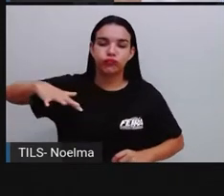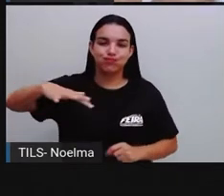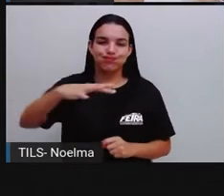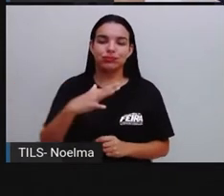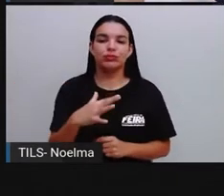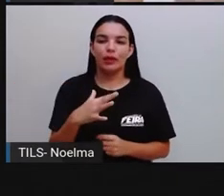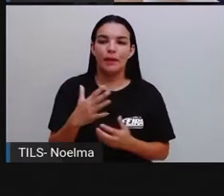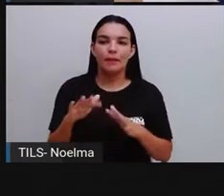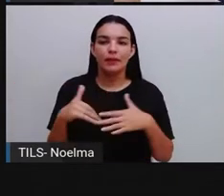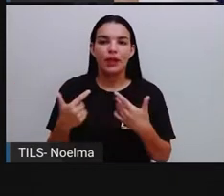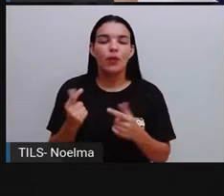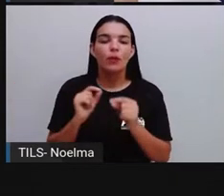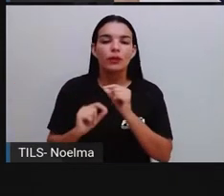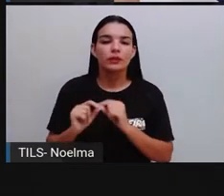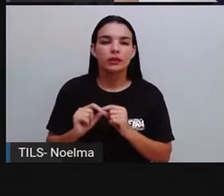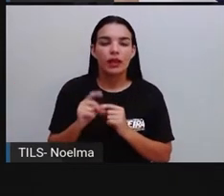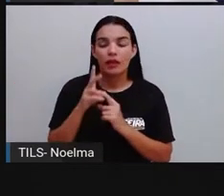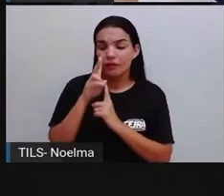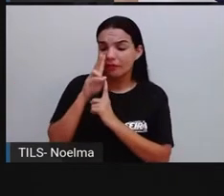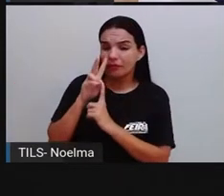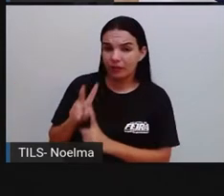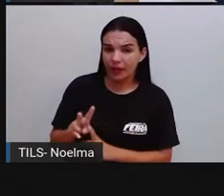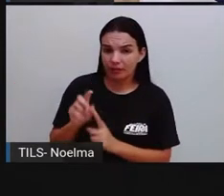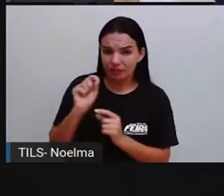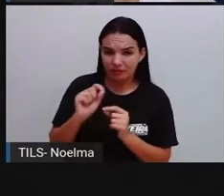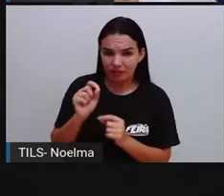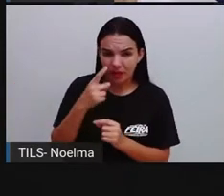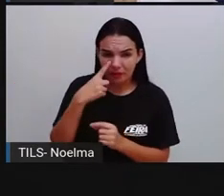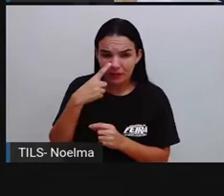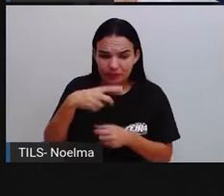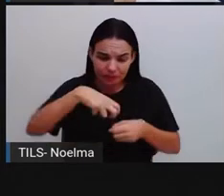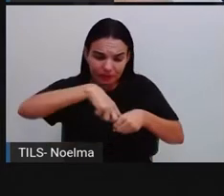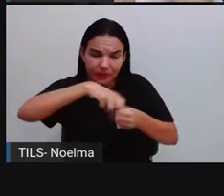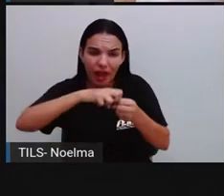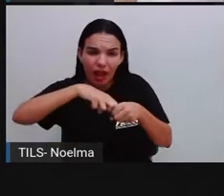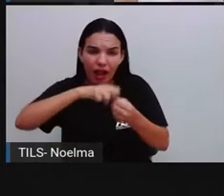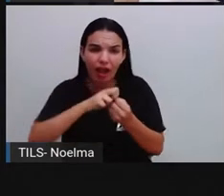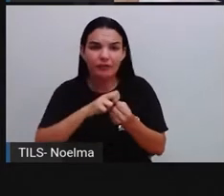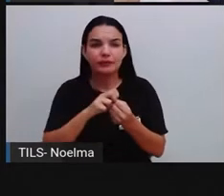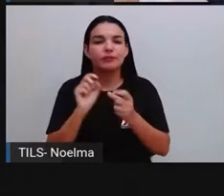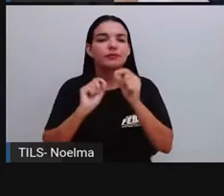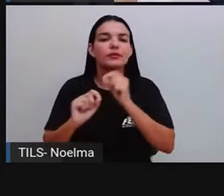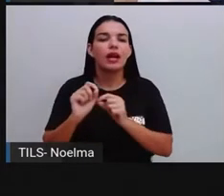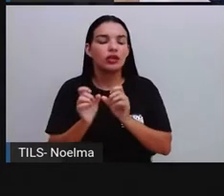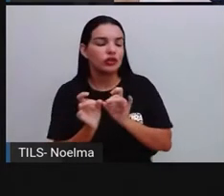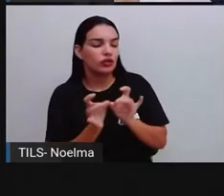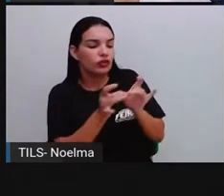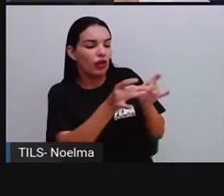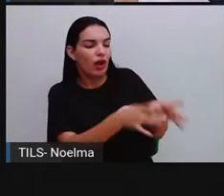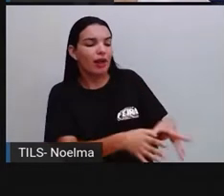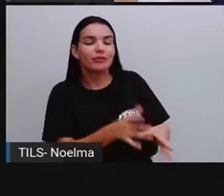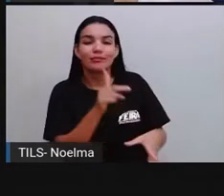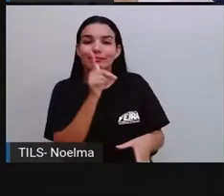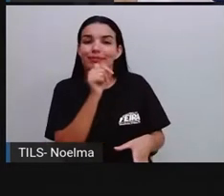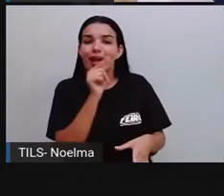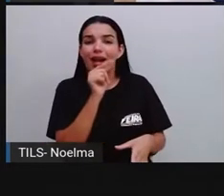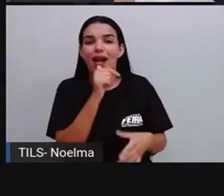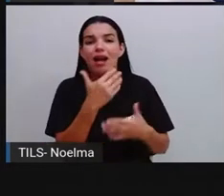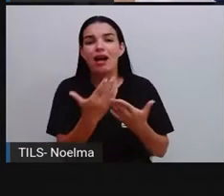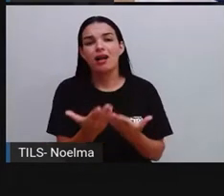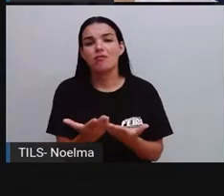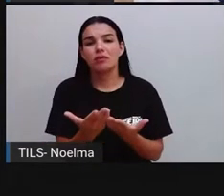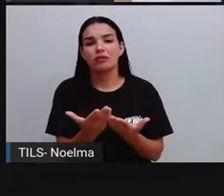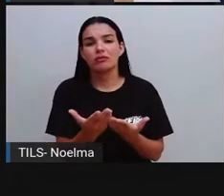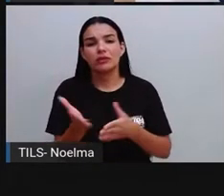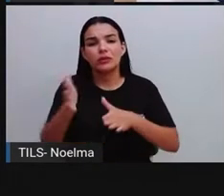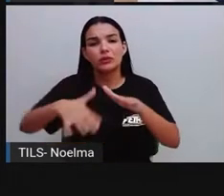ele fica só ali. A gente vê aqui na imagem, olha a garrafinha, que foi descartada aí dentro da água, certo?